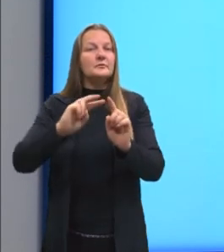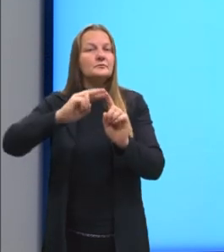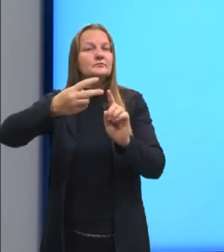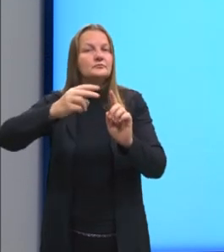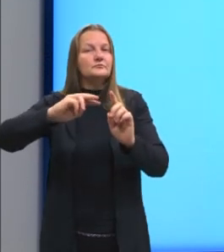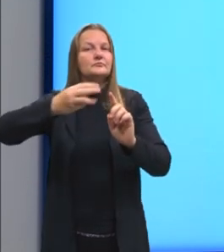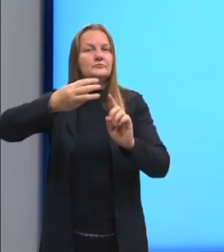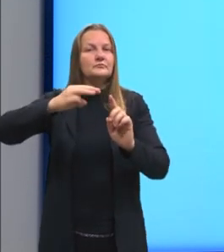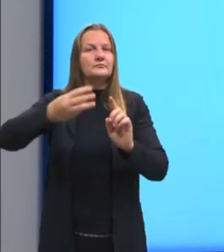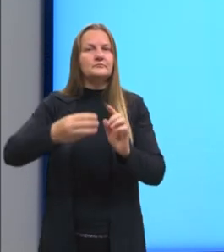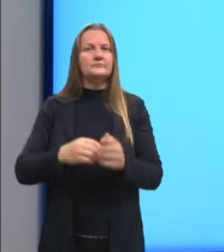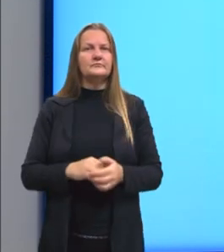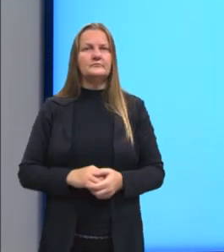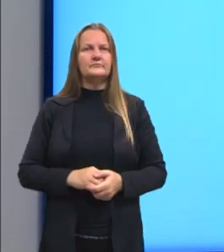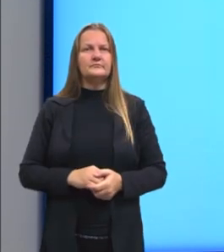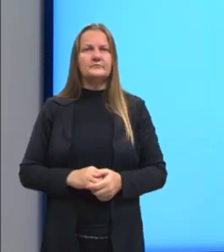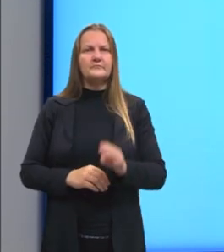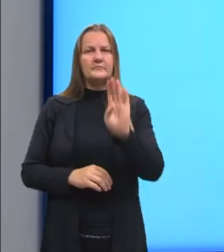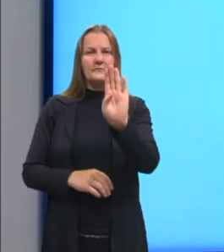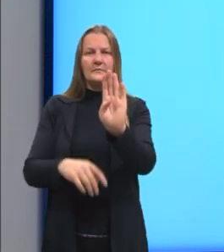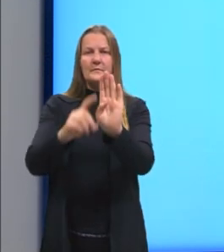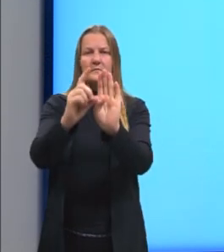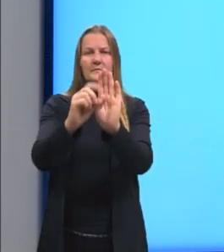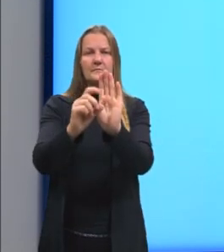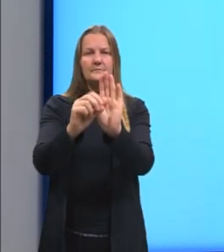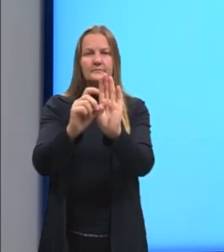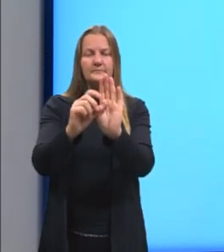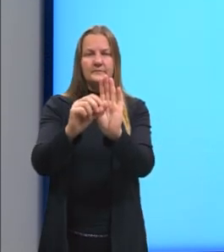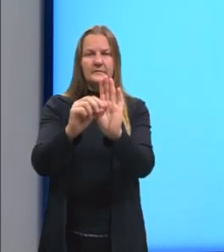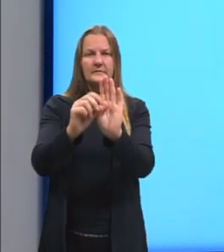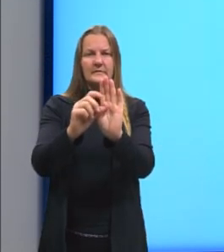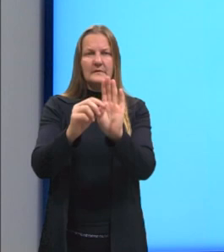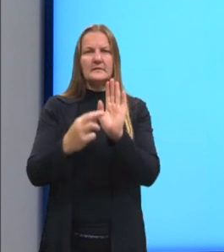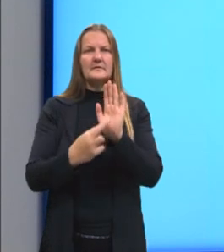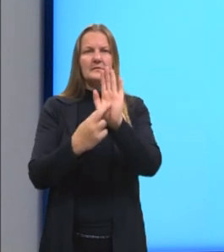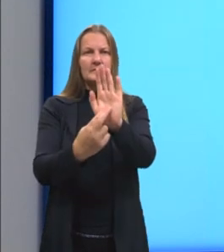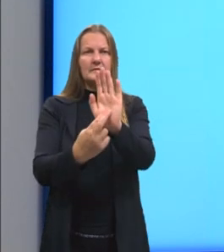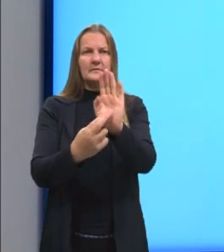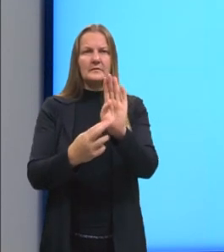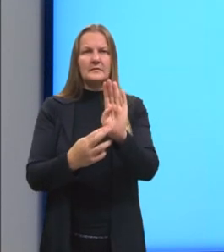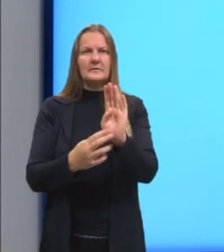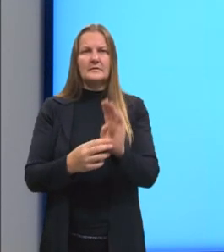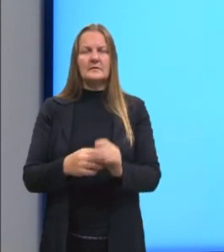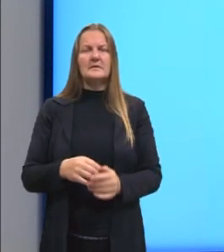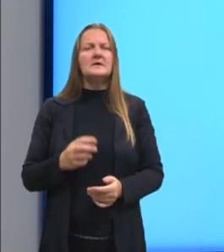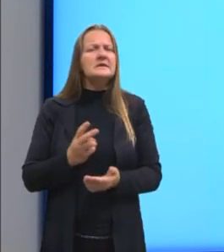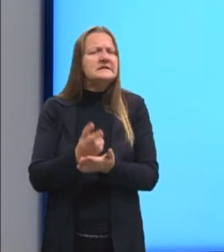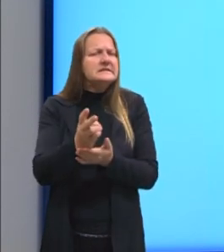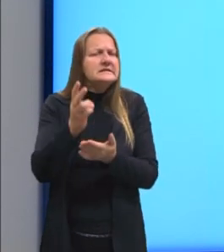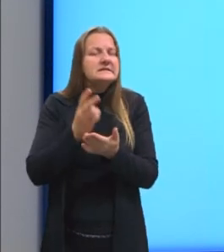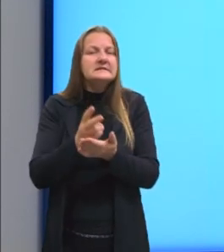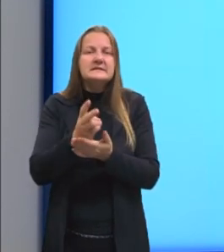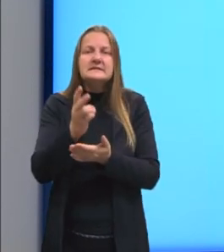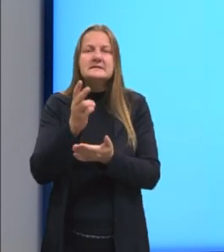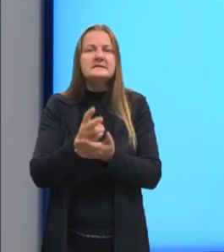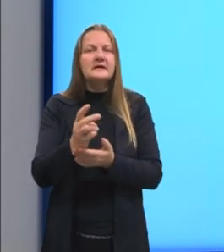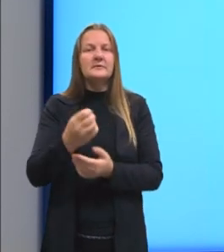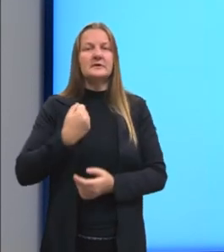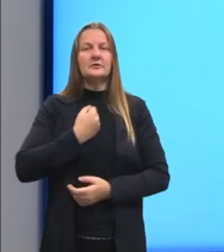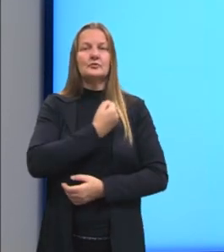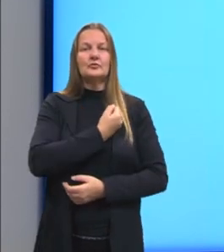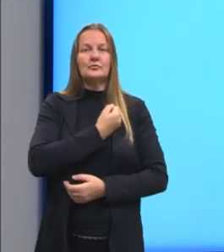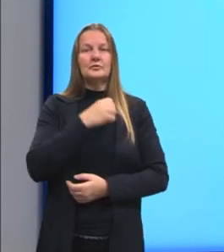de base 10. Então, nós temos algumas representadas aqui. Sempre que nós temos um número